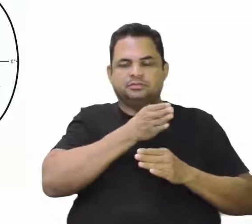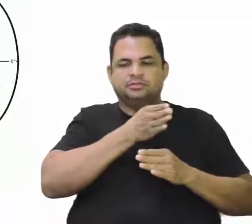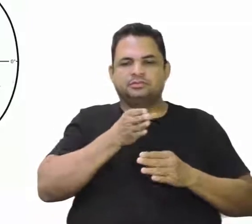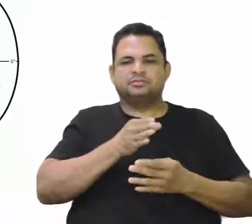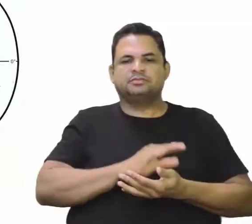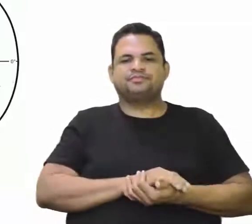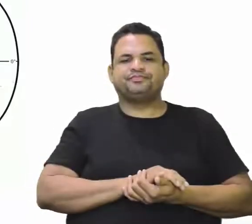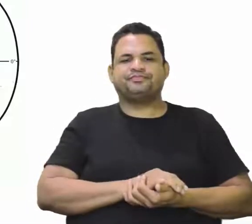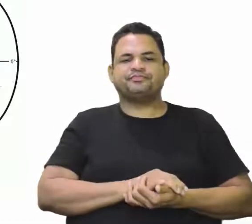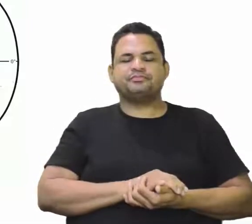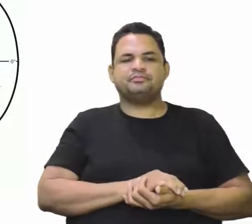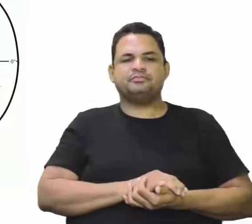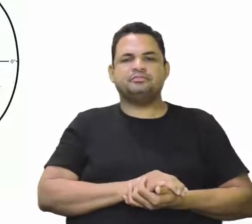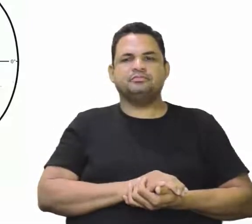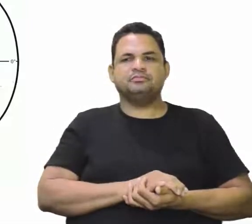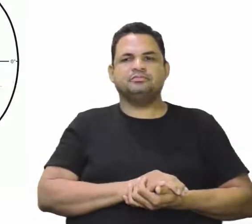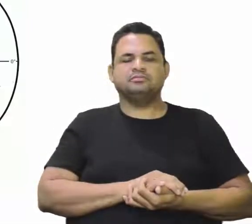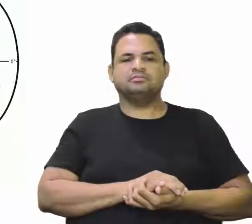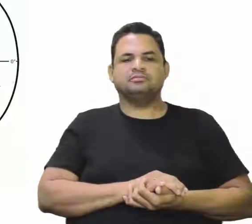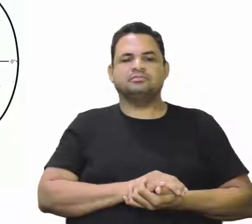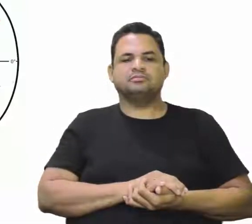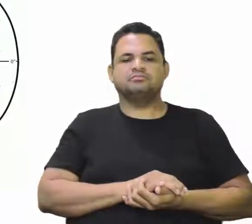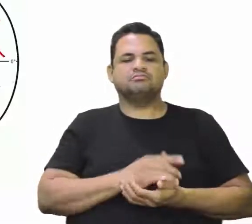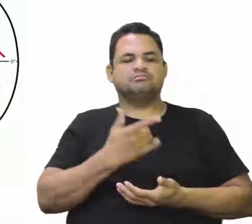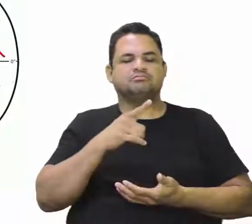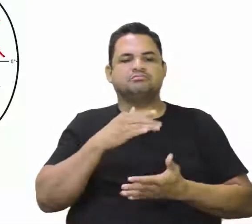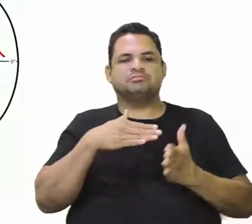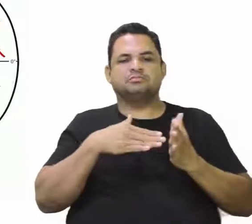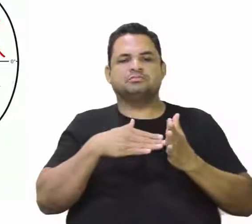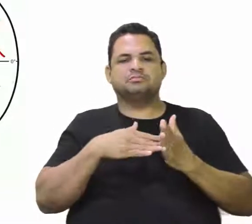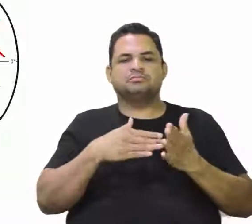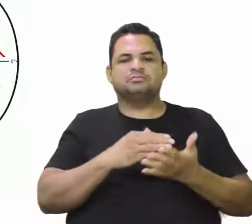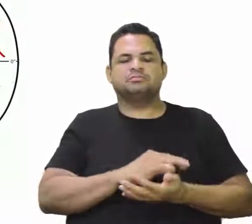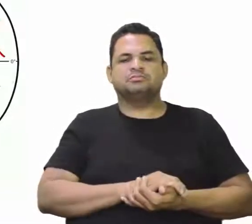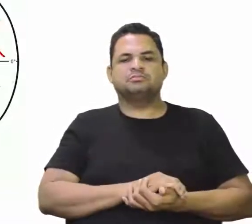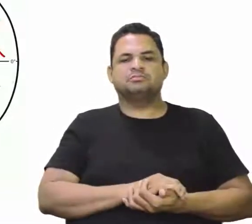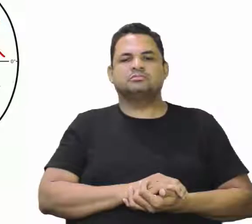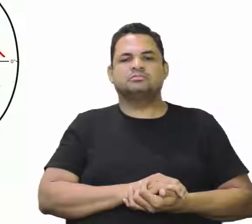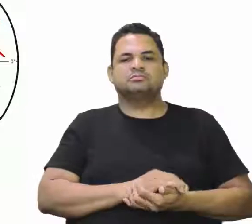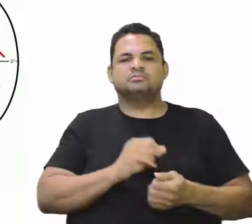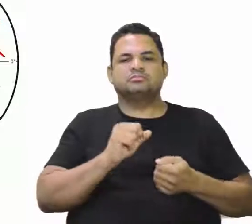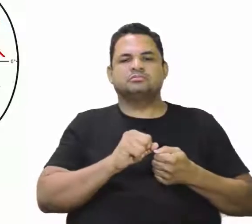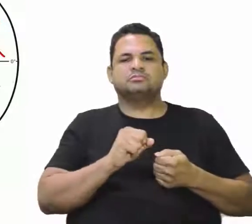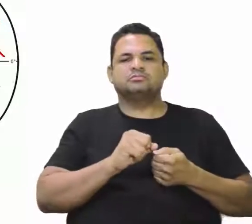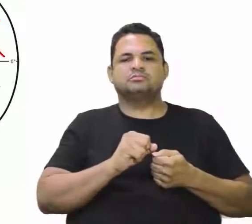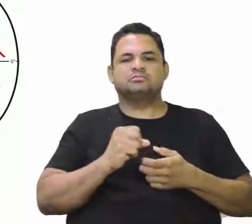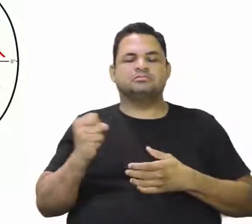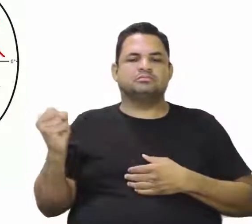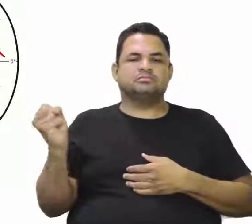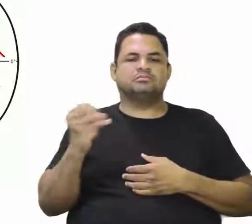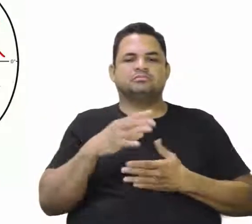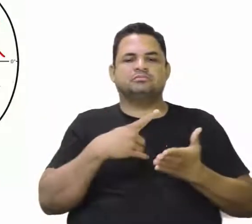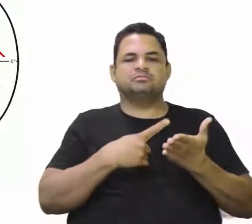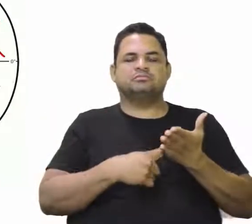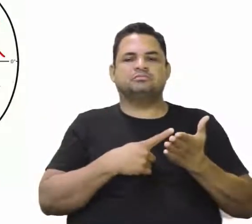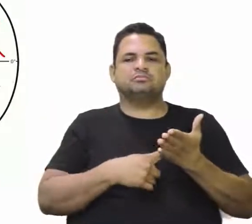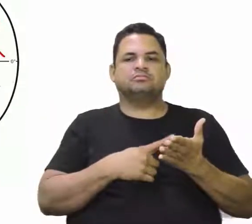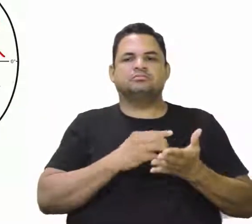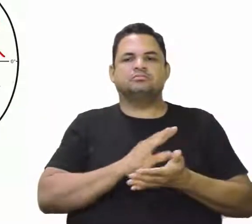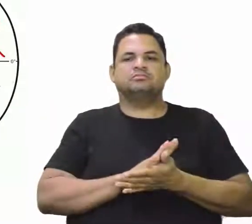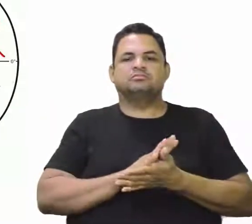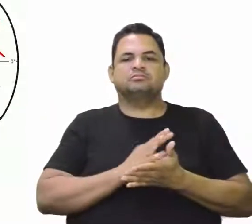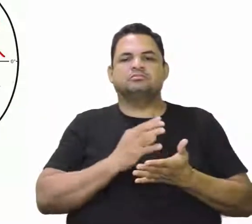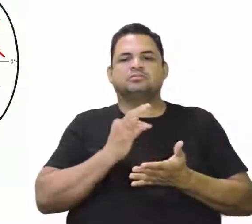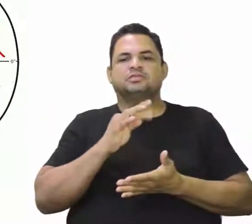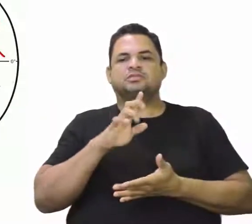Aqui, mas não se tinha limites aqui. E foi feito então um novo tratado chamado Tratado